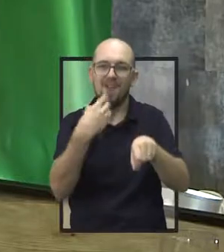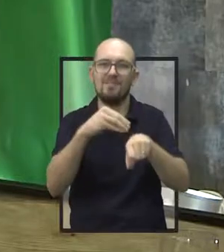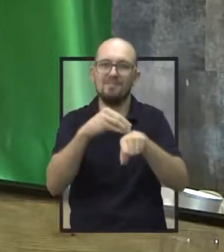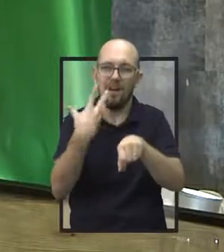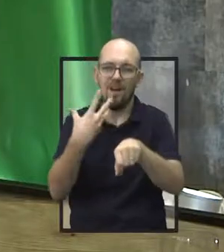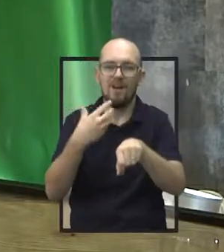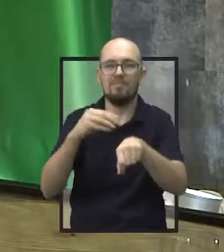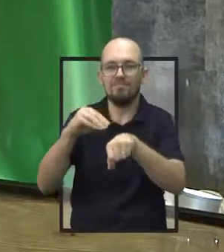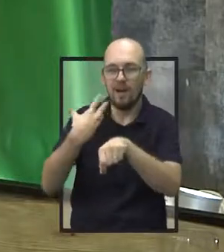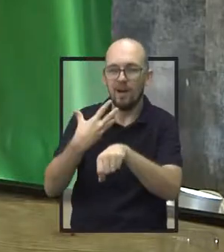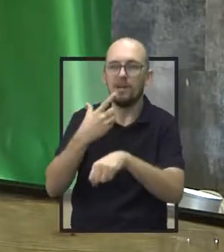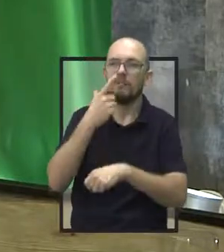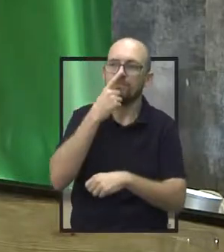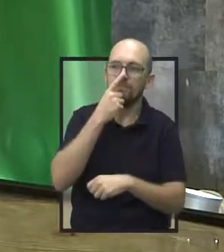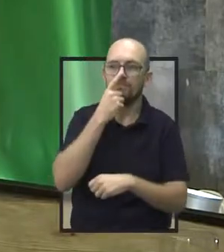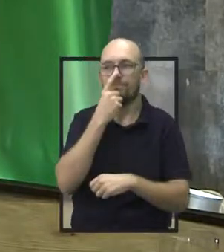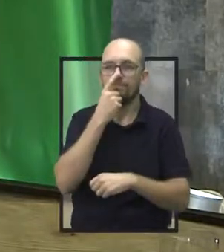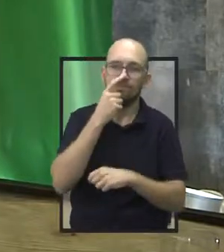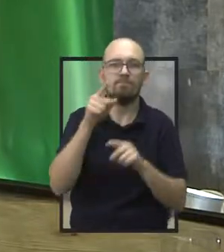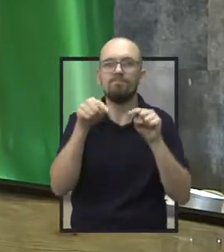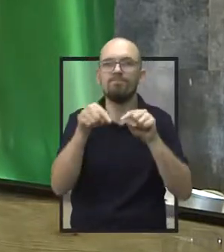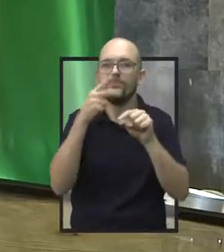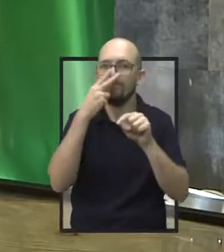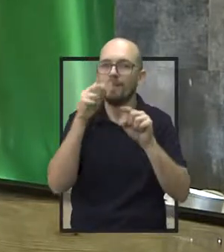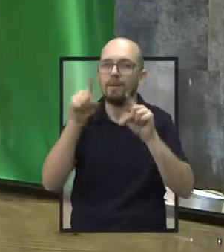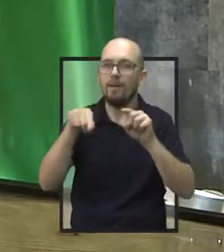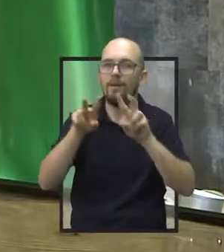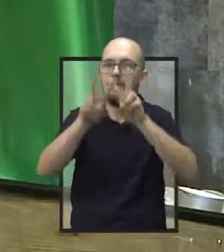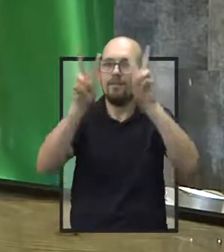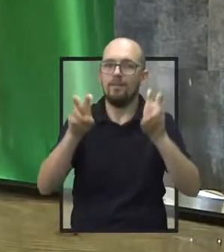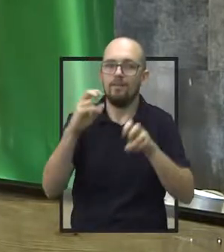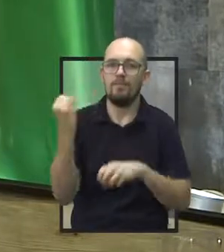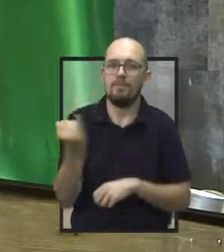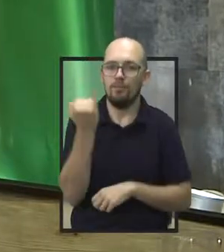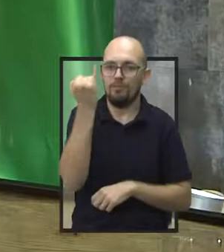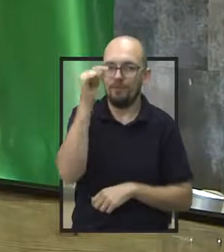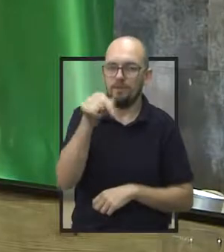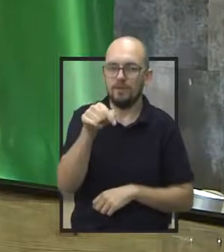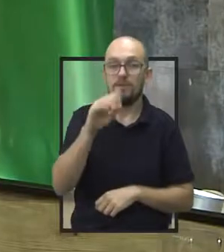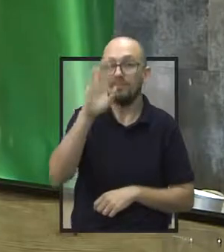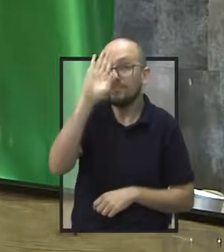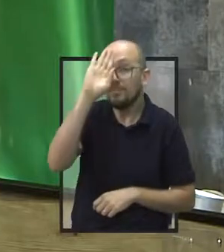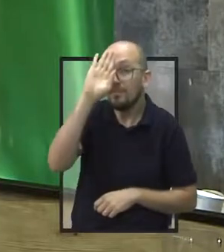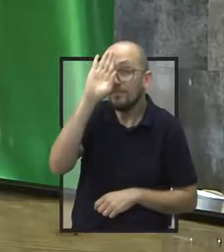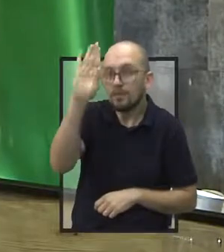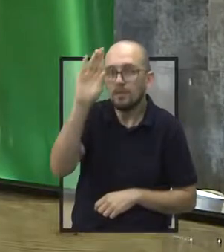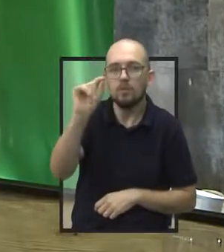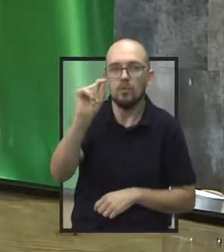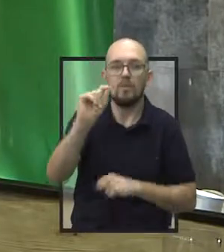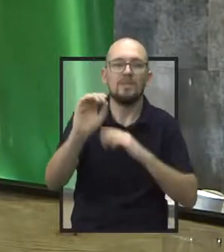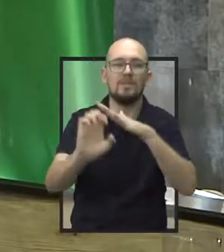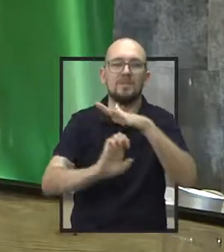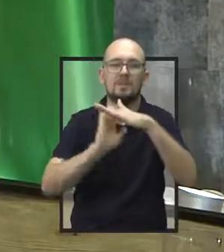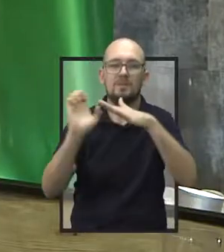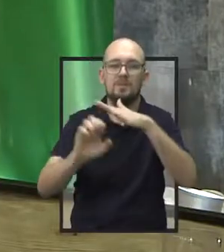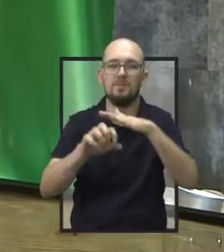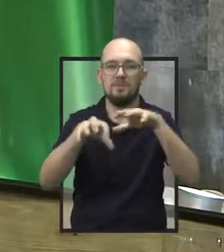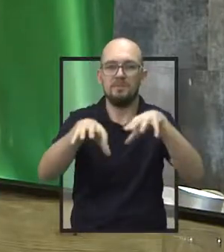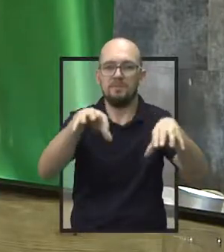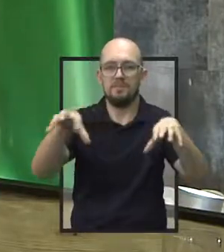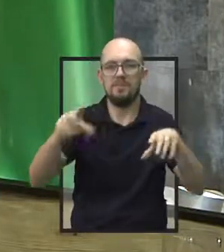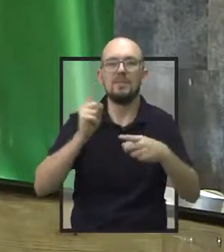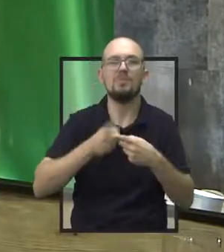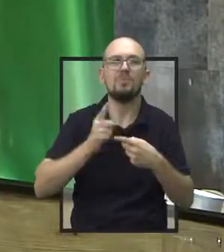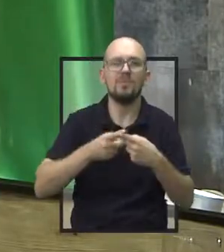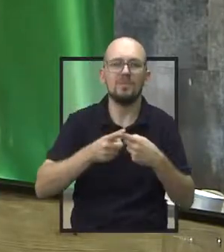pessoas me acham esse assunto de muita importância, principalmente para os empresários. Como eu tenho muito